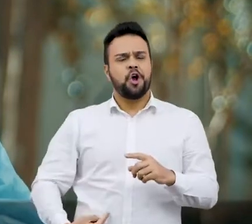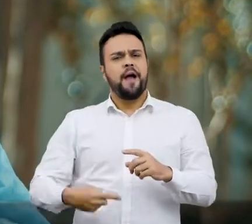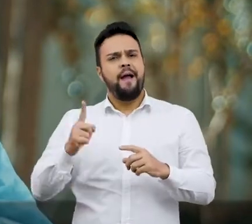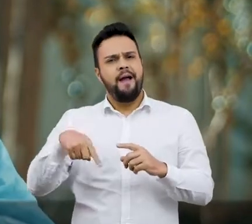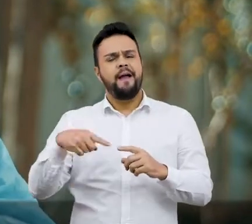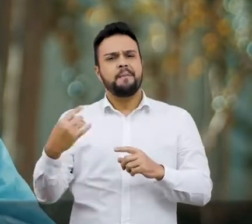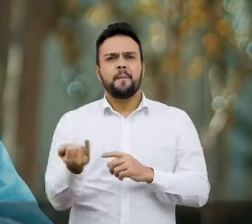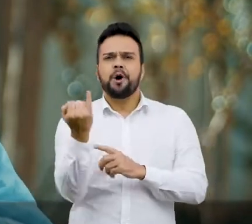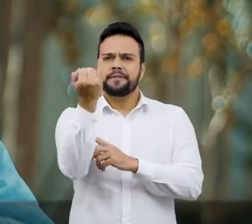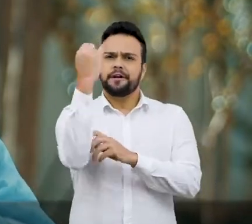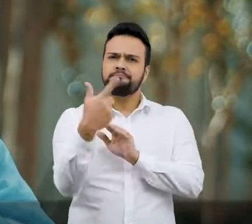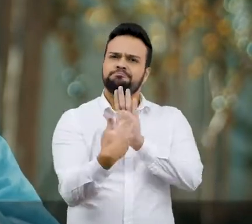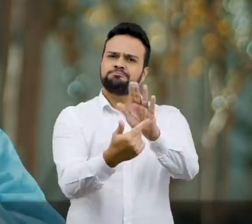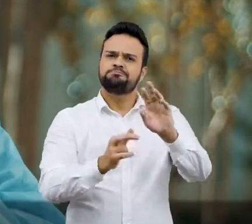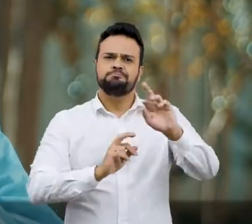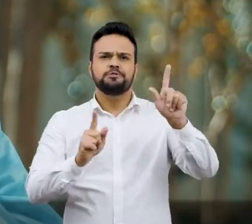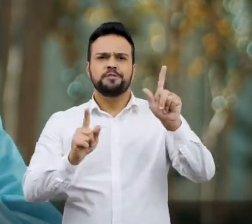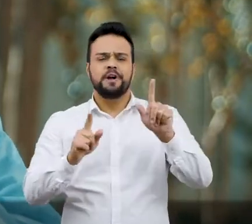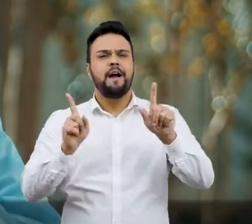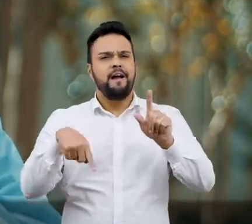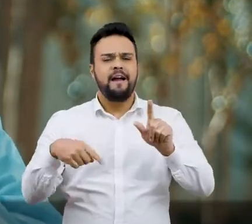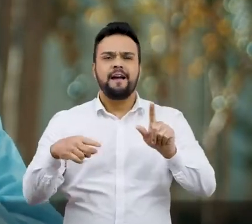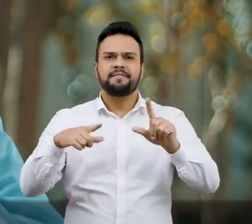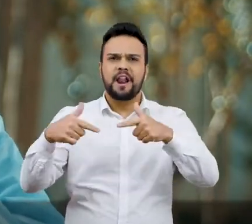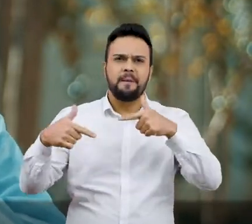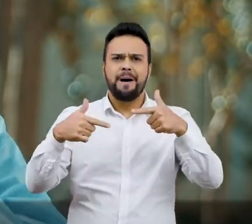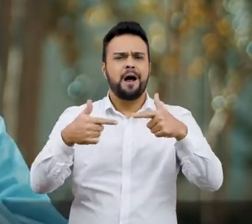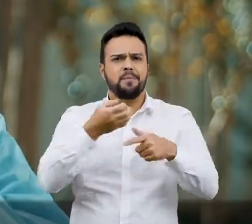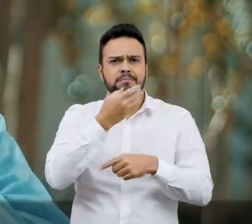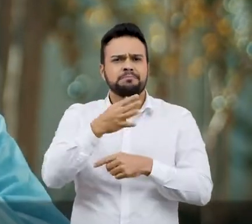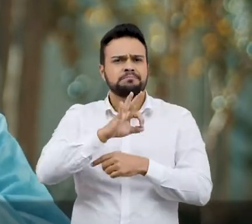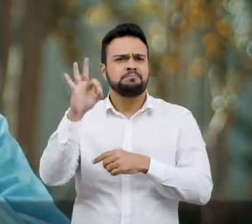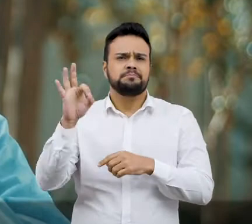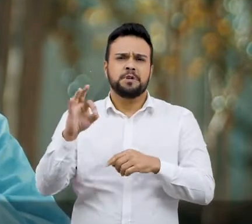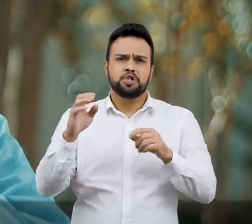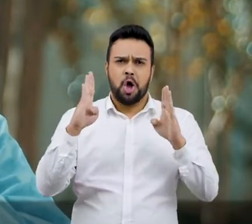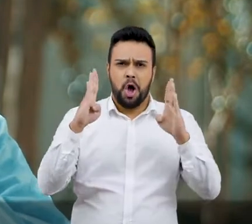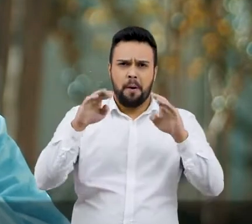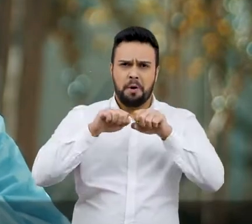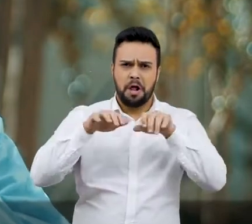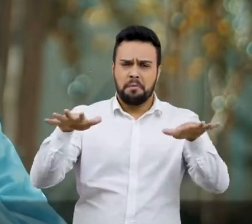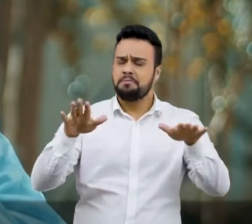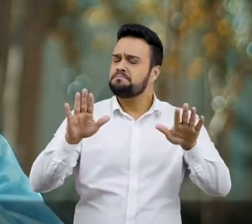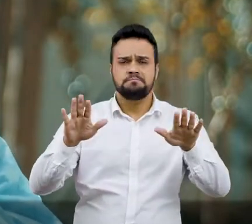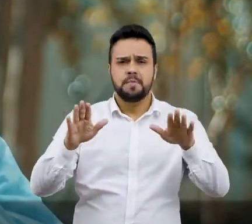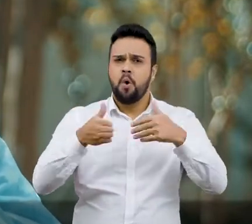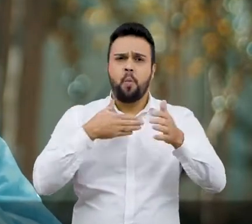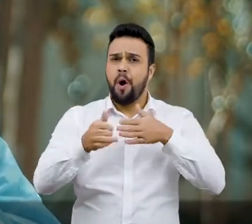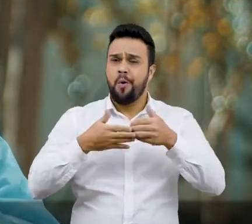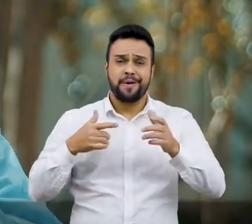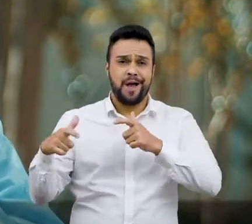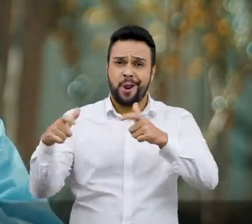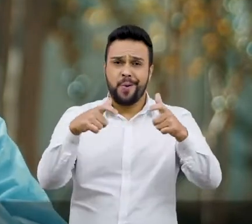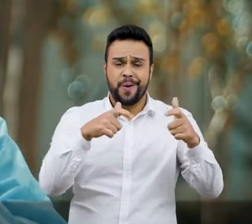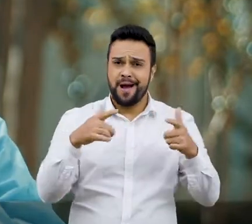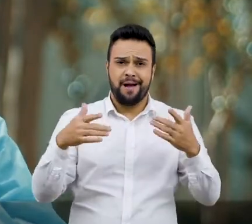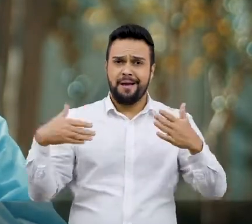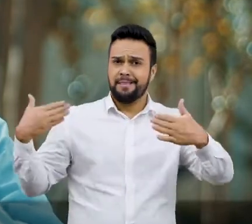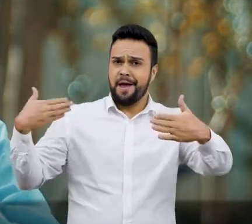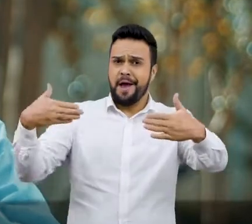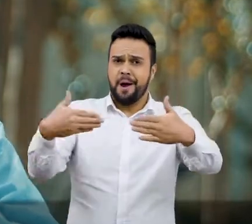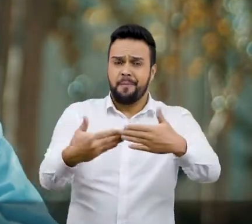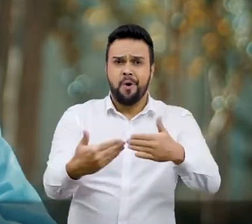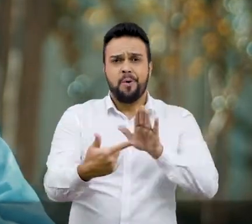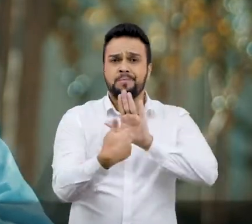O nosso trabalho bem feito, não só na época de pandemia, em todos os lugares, em todas as épocas, é